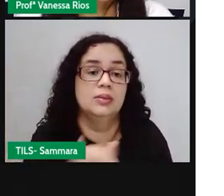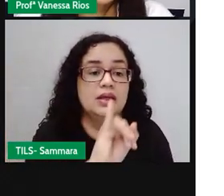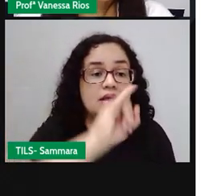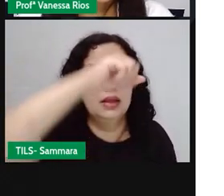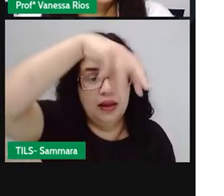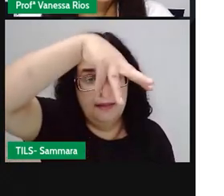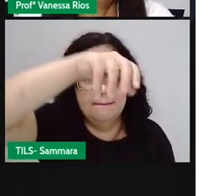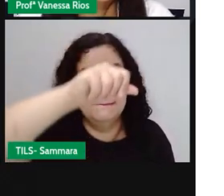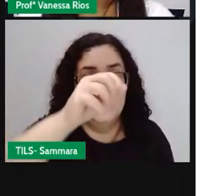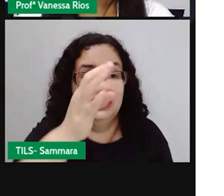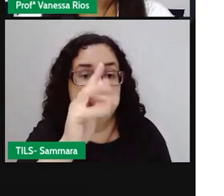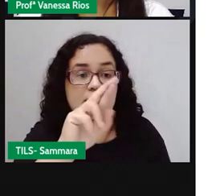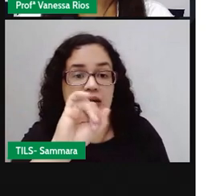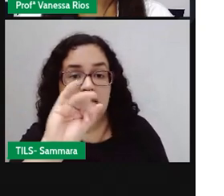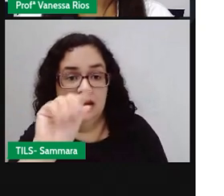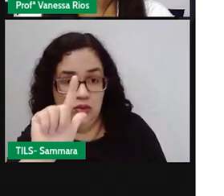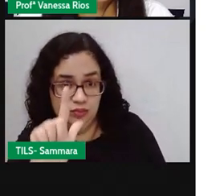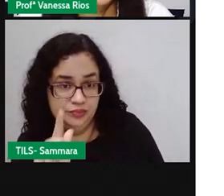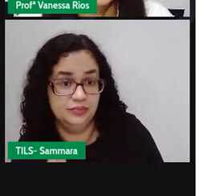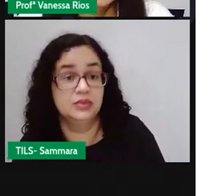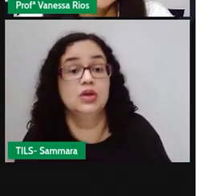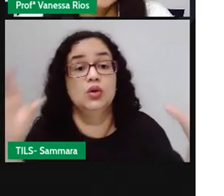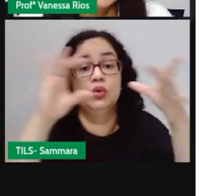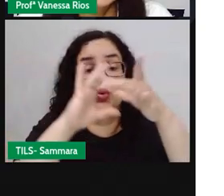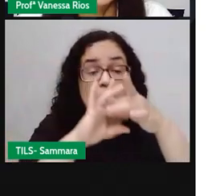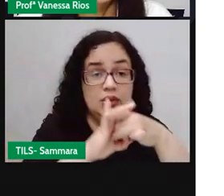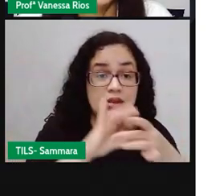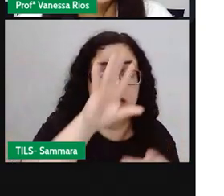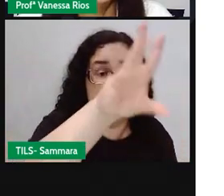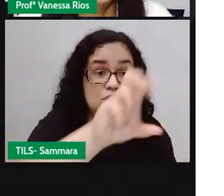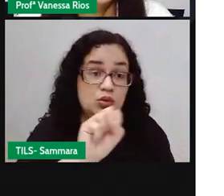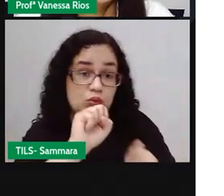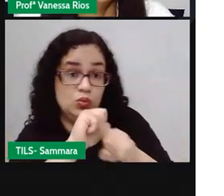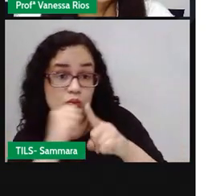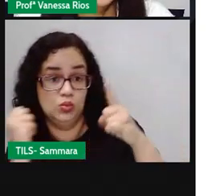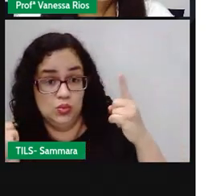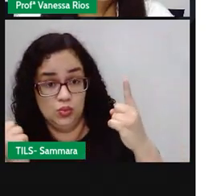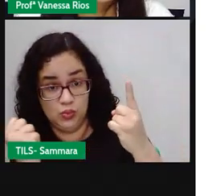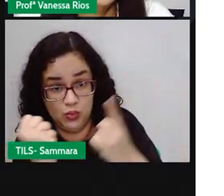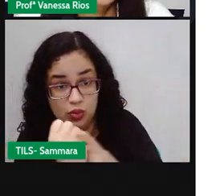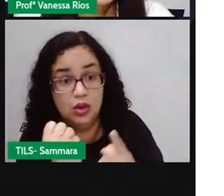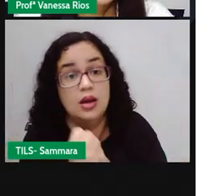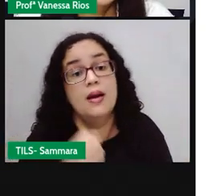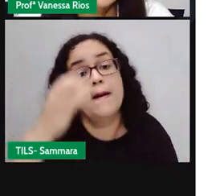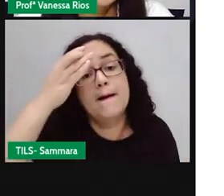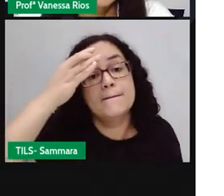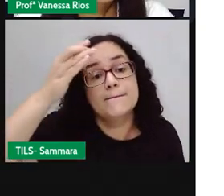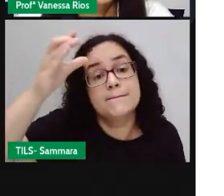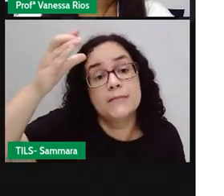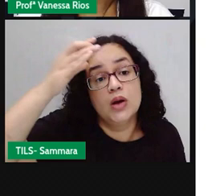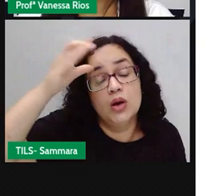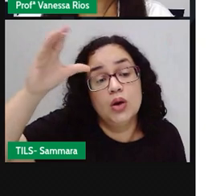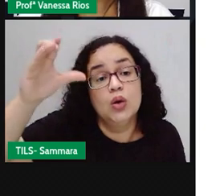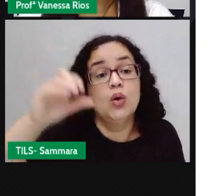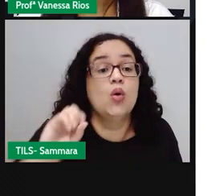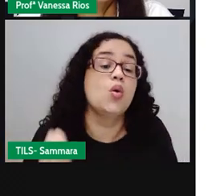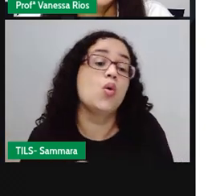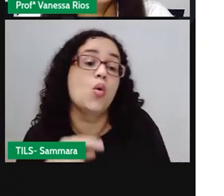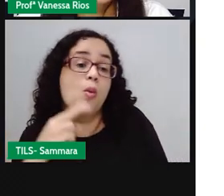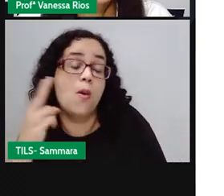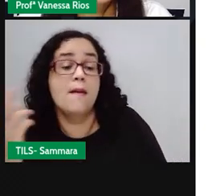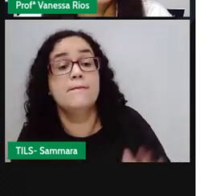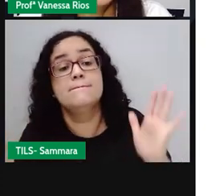Material está associado aos elementos concretos de uma sociedade. Está a cultura material ou patrimônio